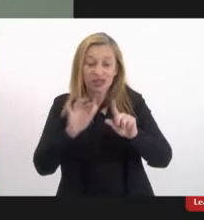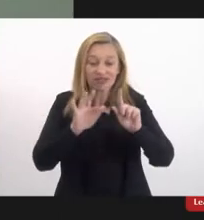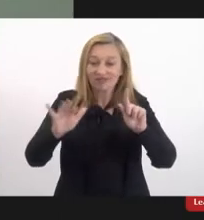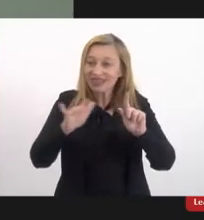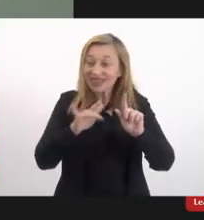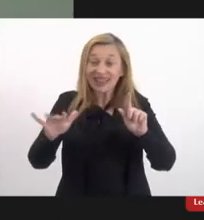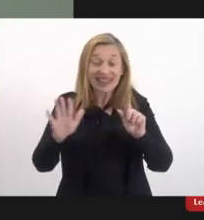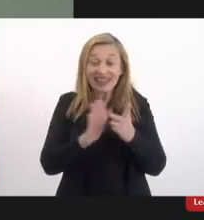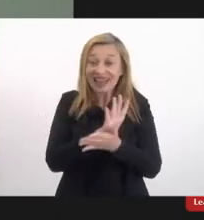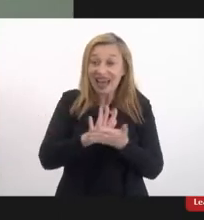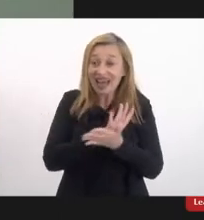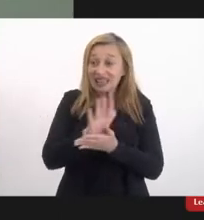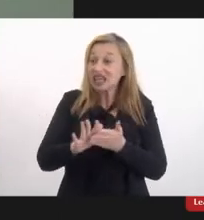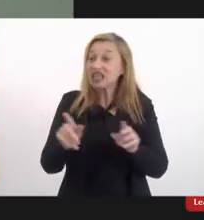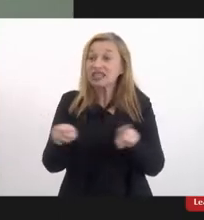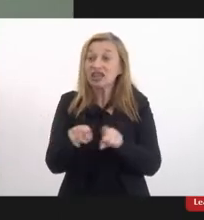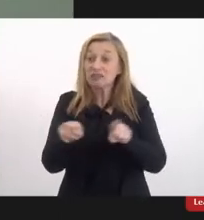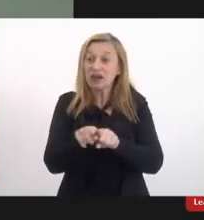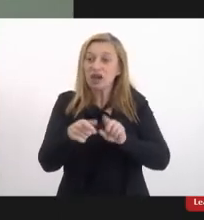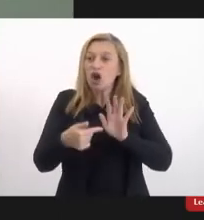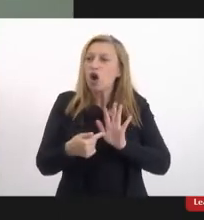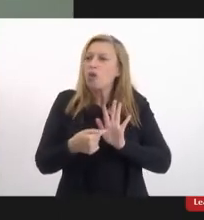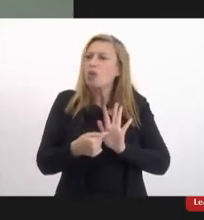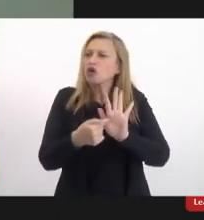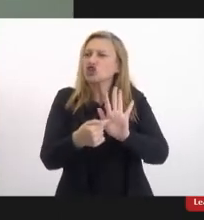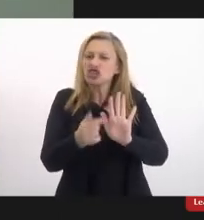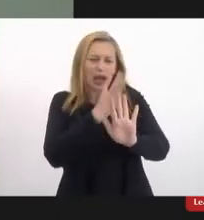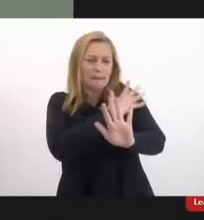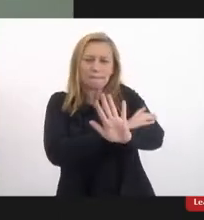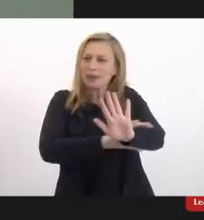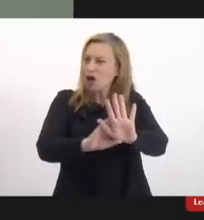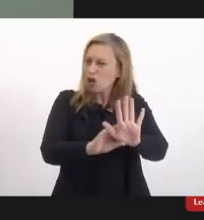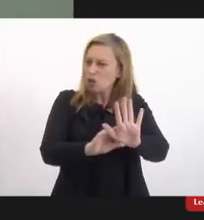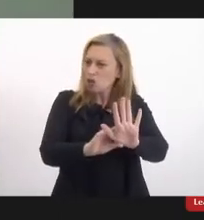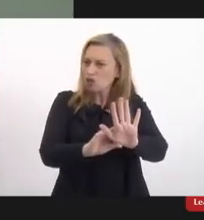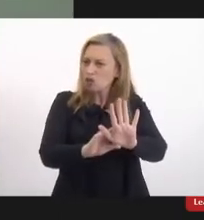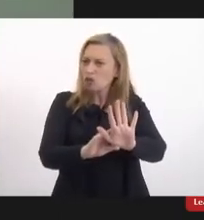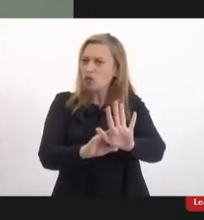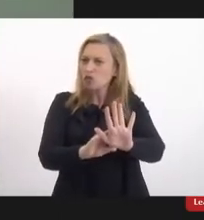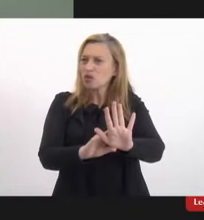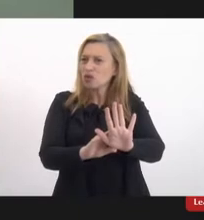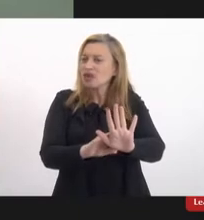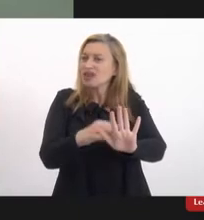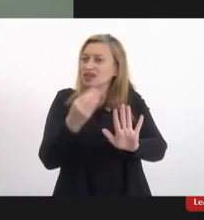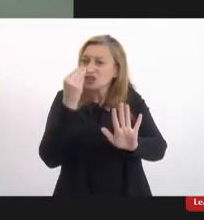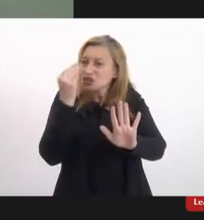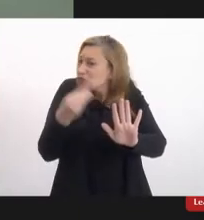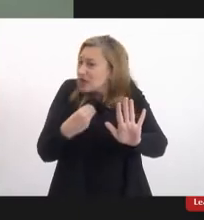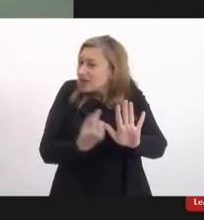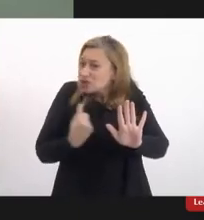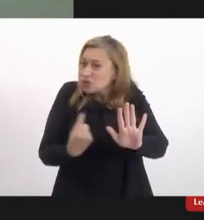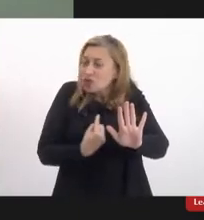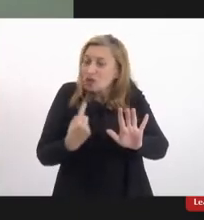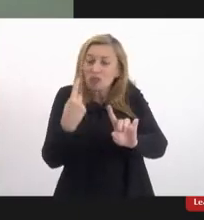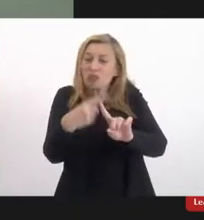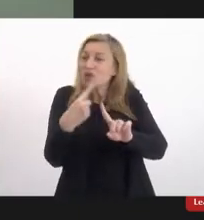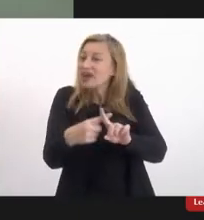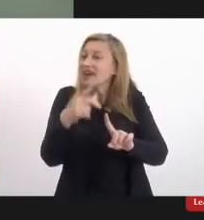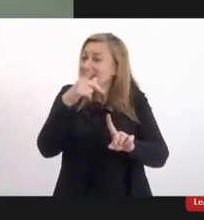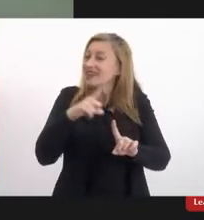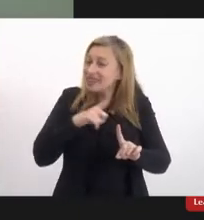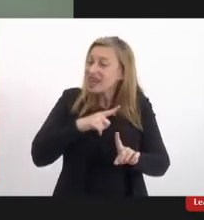nos humilha porque muitas de nós não tem mãos então como assim não tiveram a sensibilidade por que não por que a